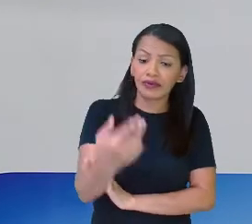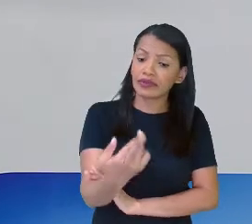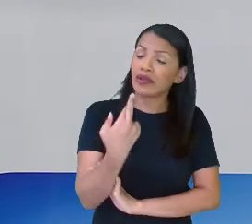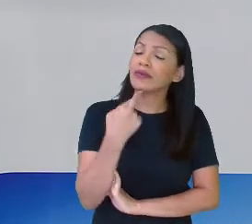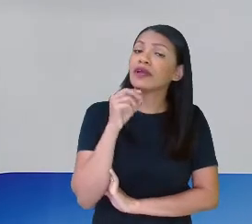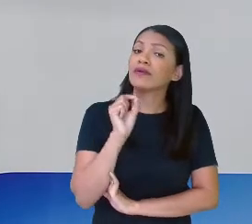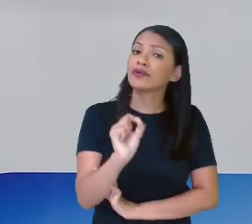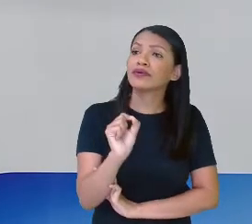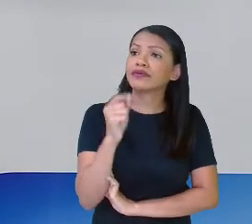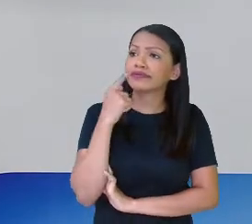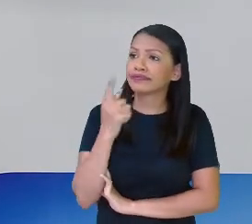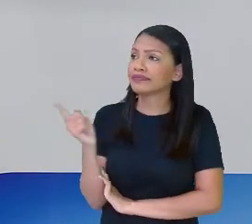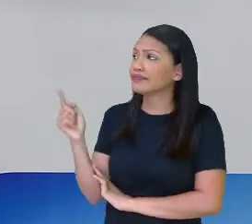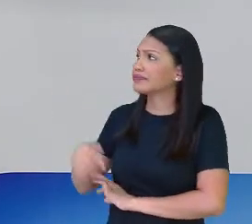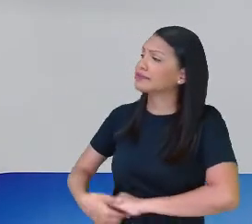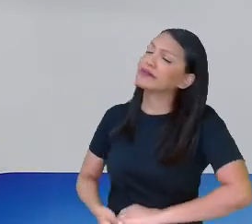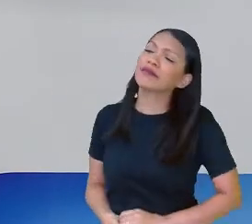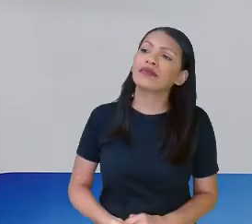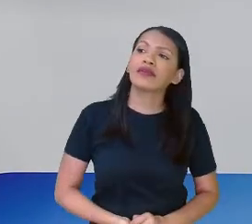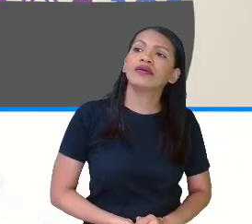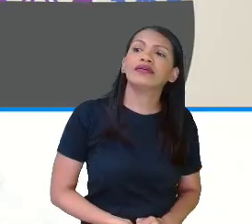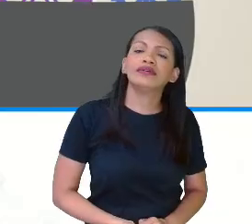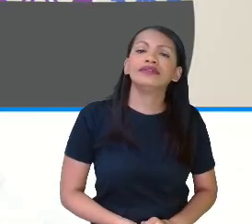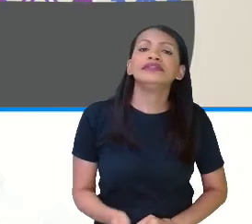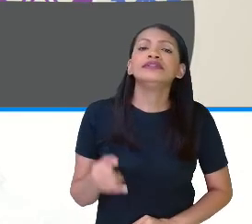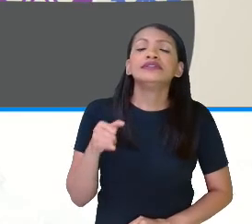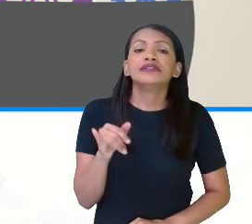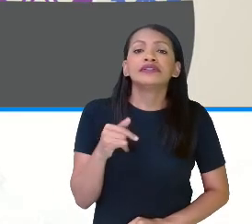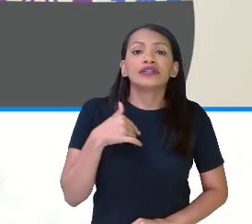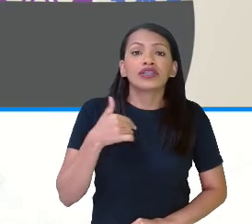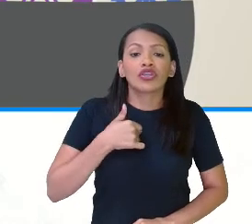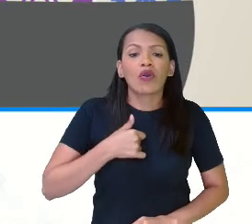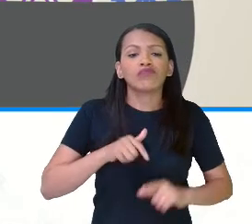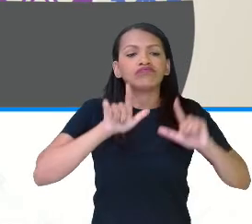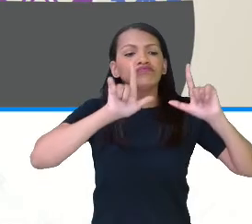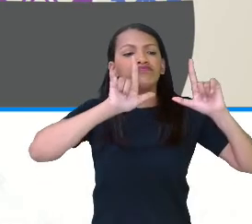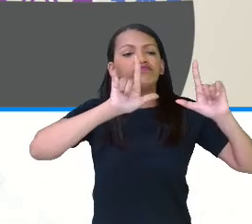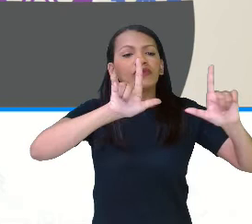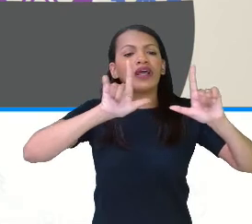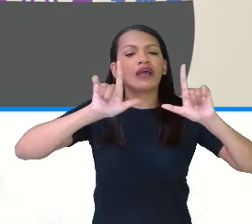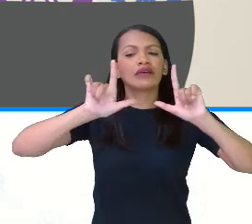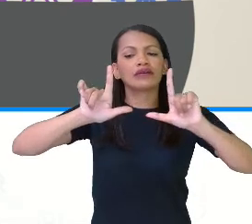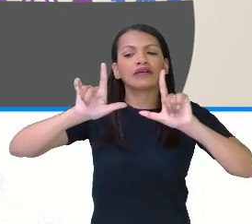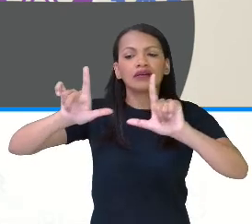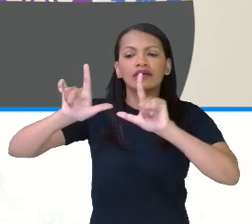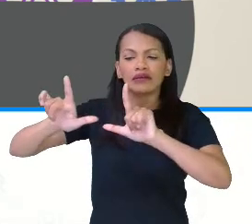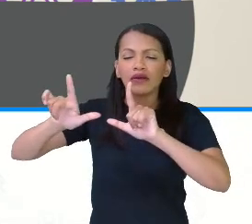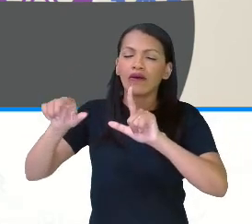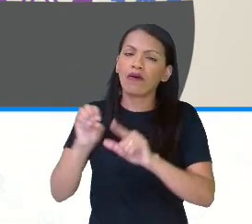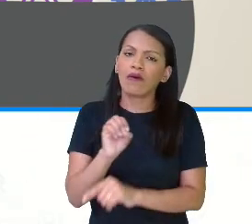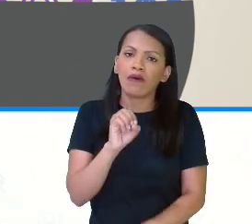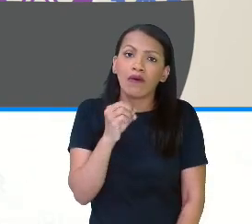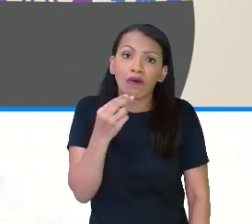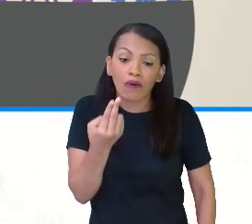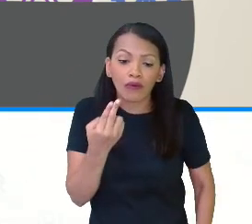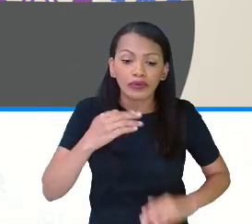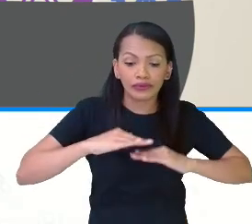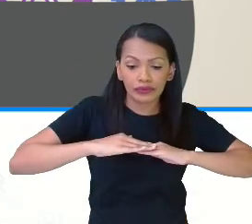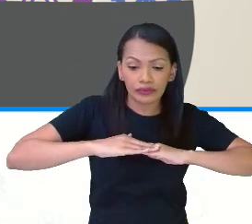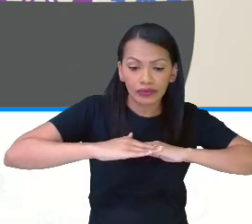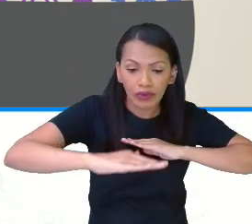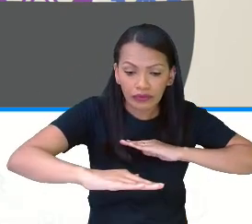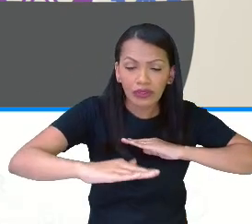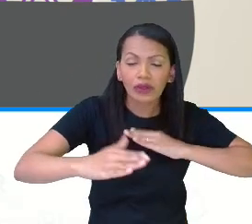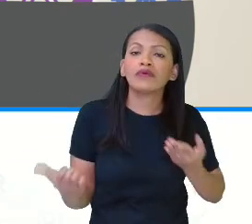respondam é o seguinte, se eu vou colocar aqui cerâmica na parede, se eu vou colocar no meu piso, no